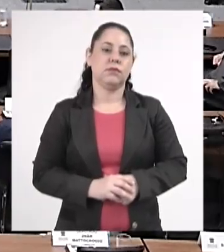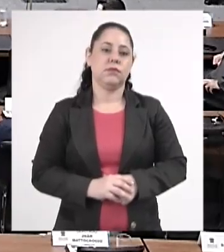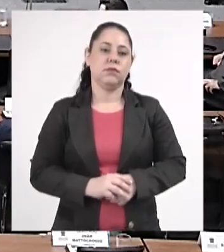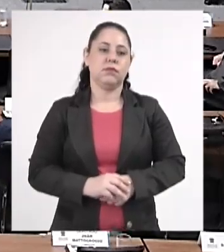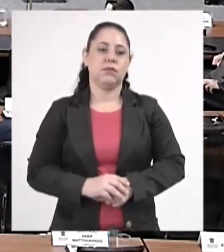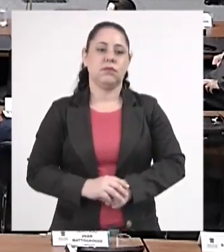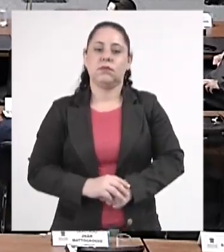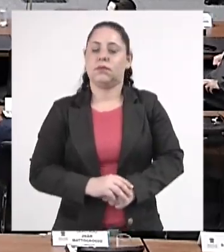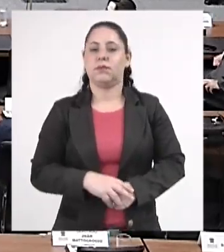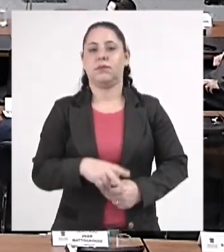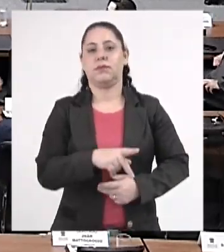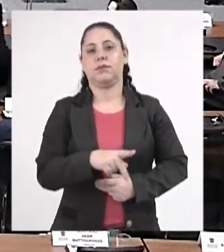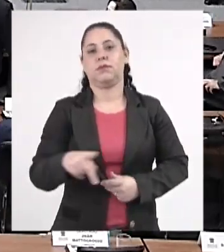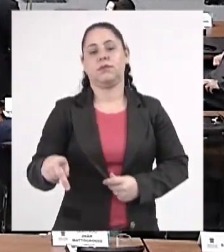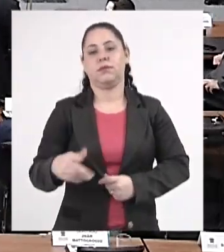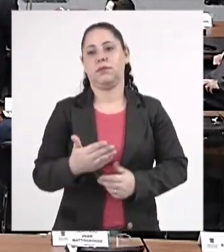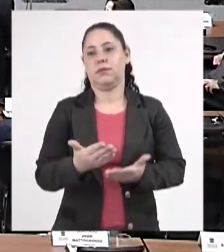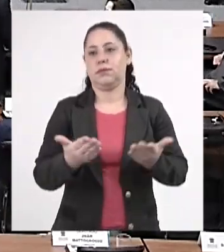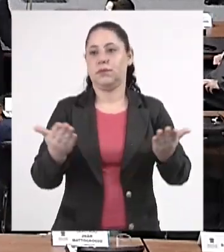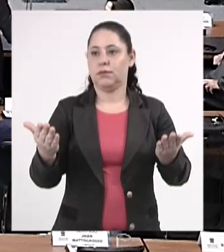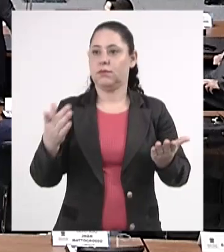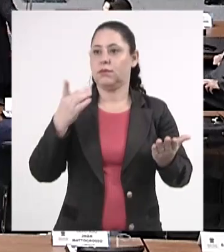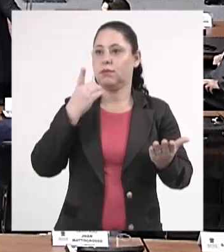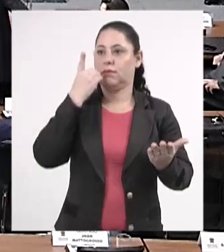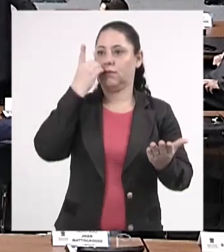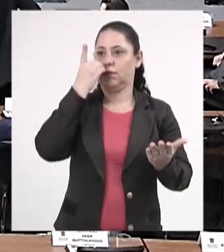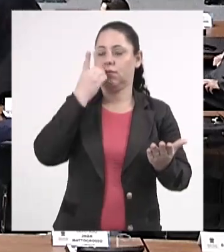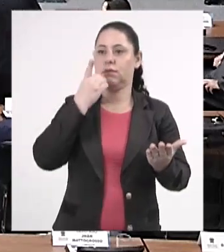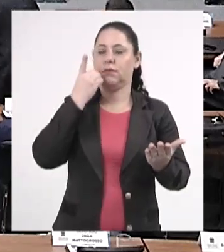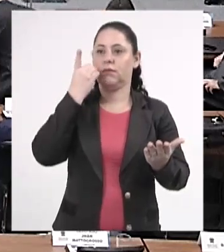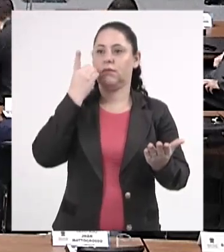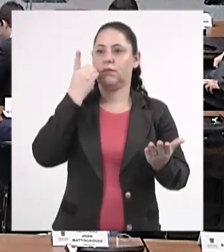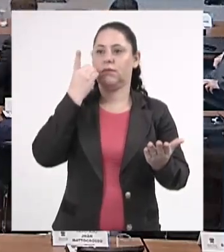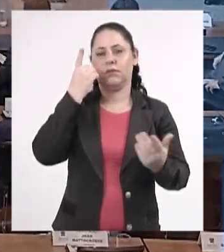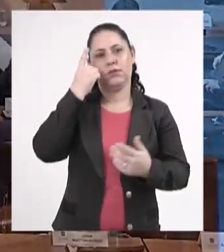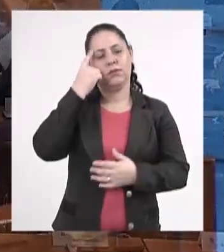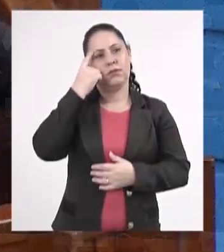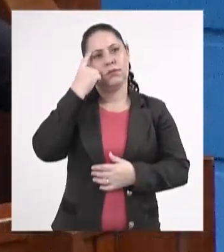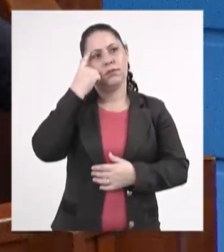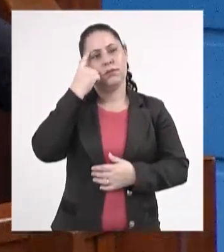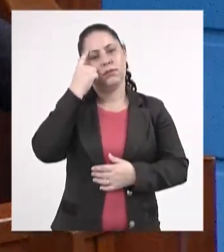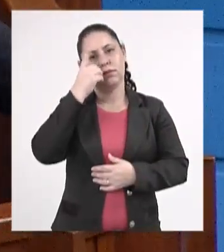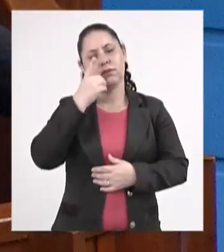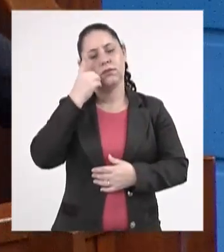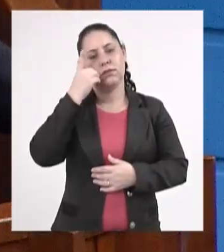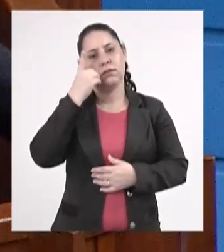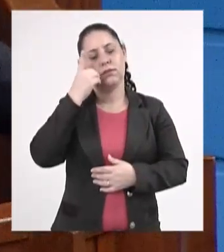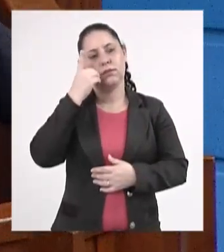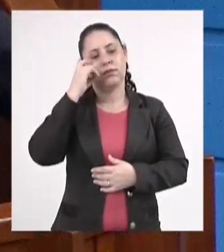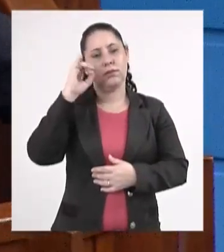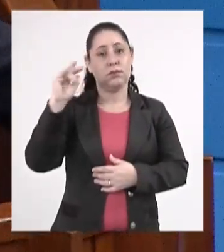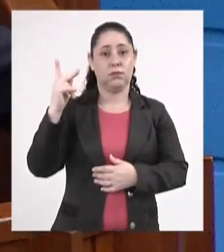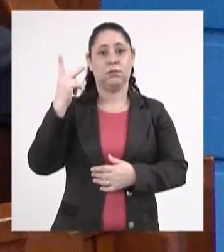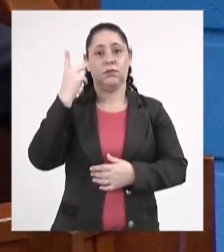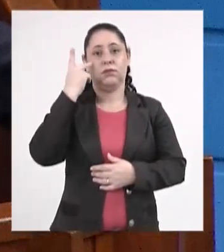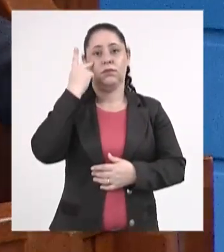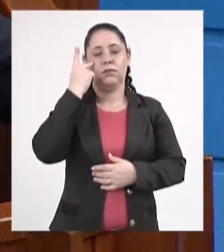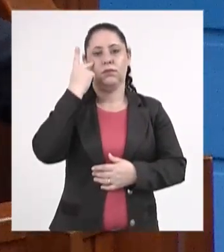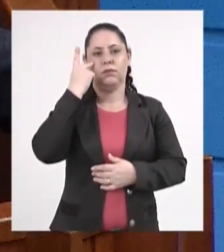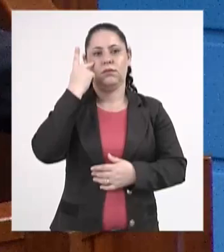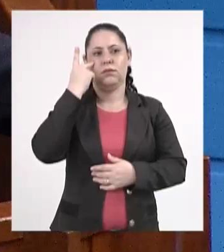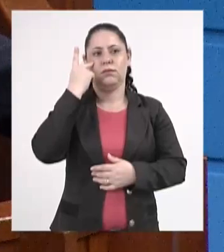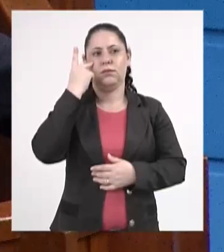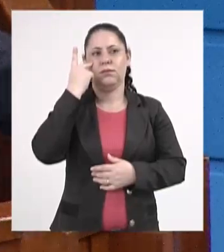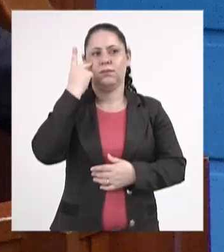Senhor presidente, senhores deputados, eu penso que o deputado João Henrique jogou